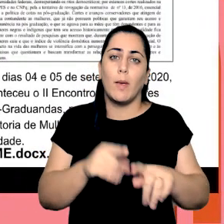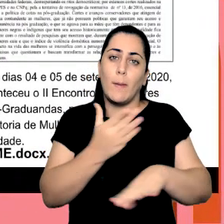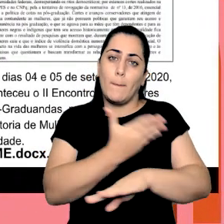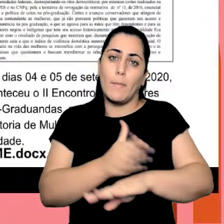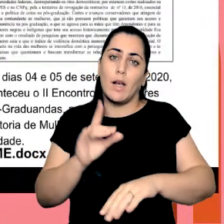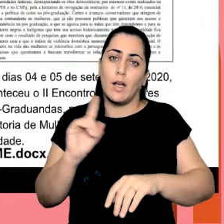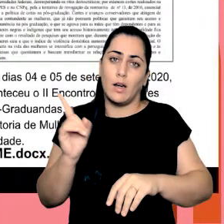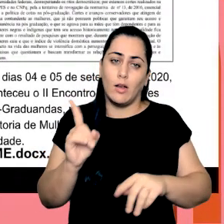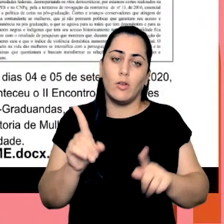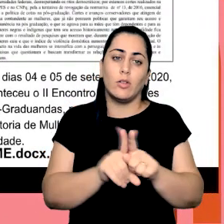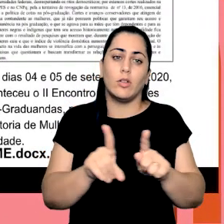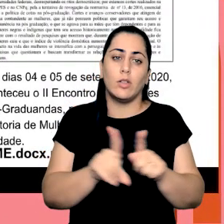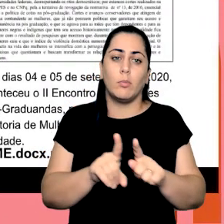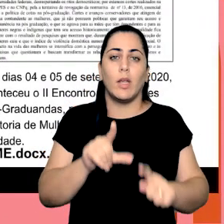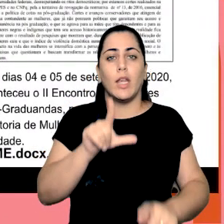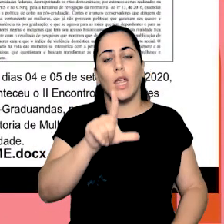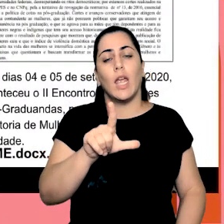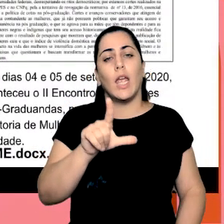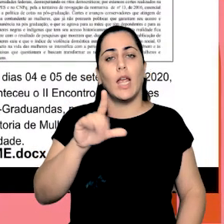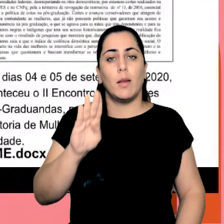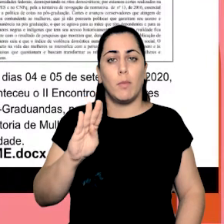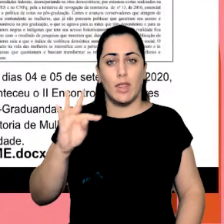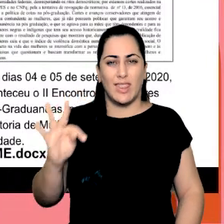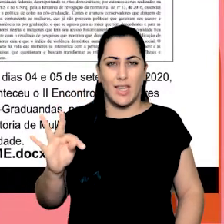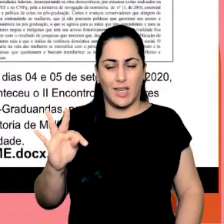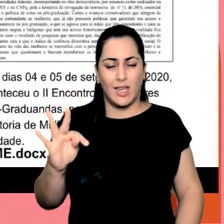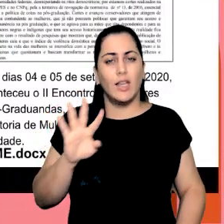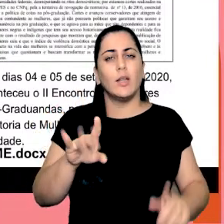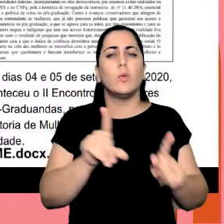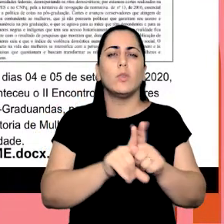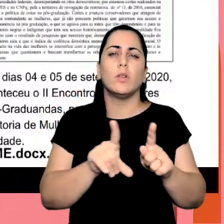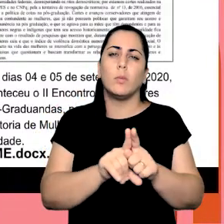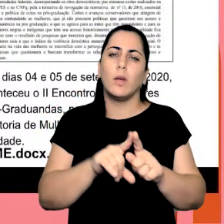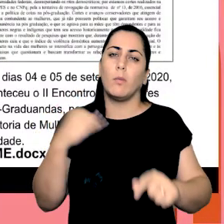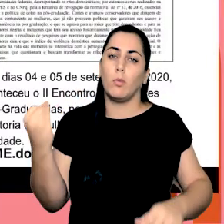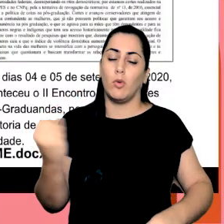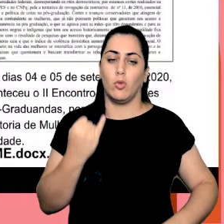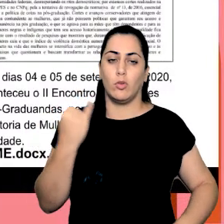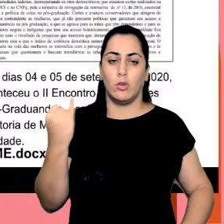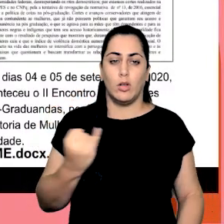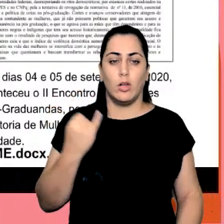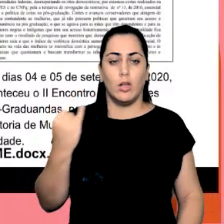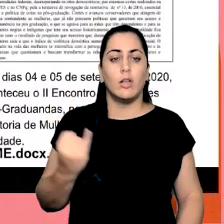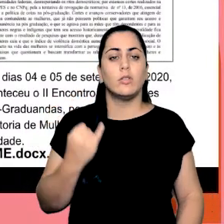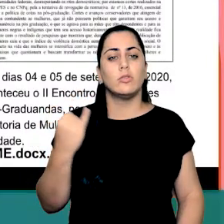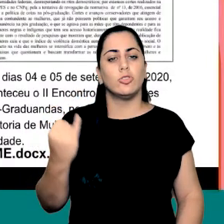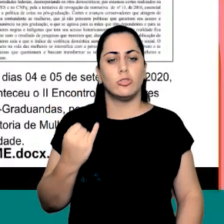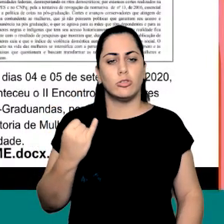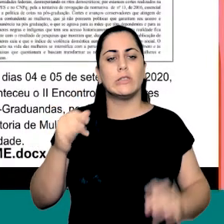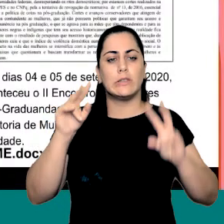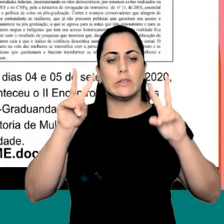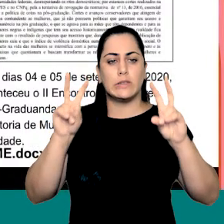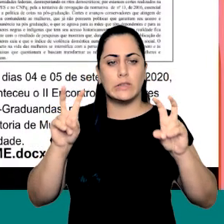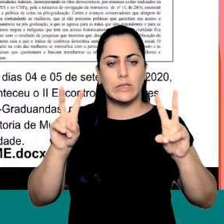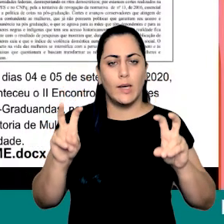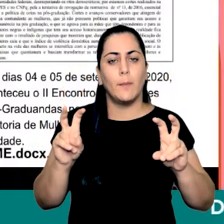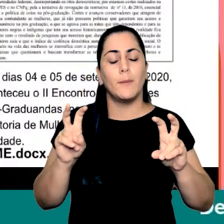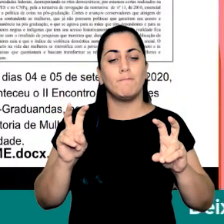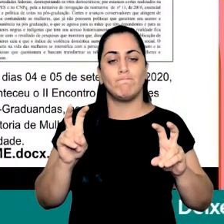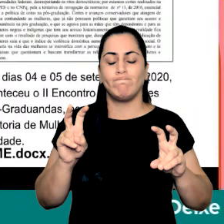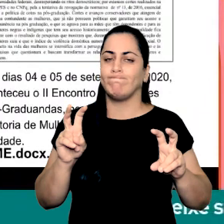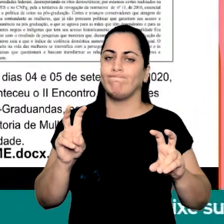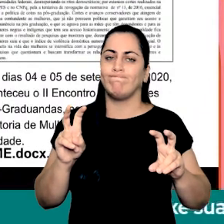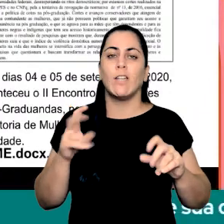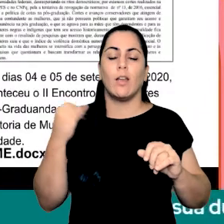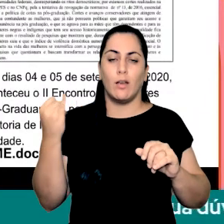LGBTs então é muito importante muito importante essa pauta e é cara